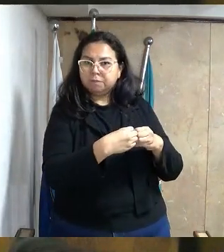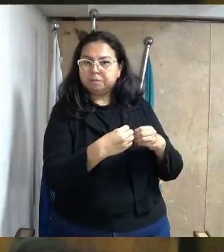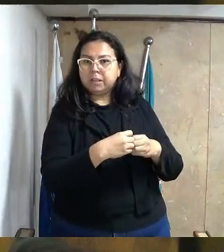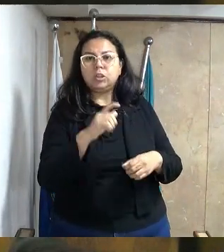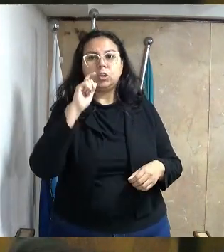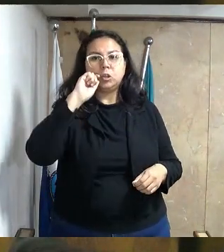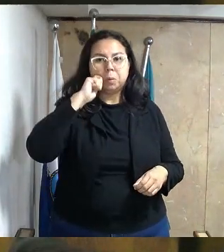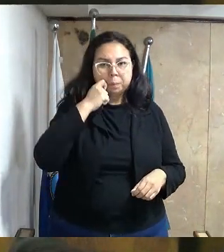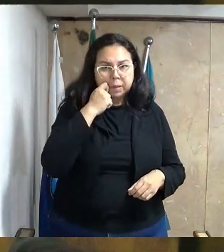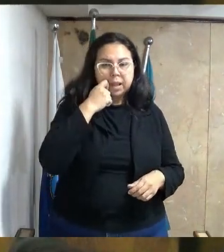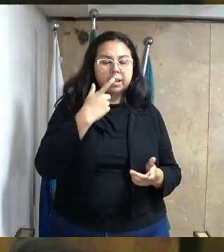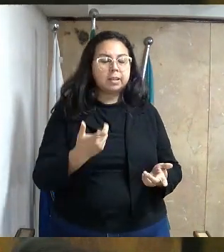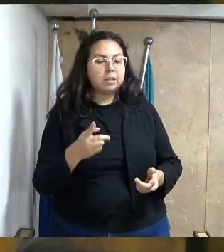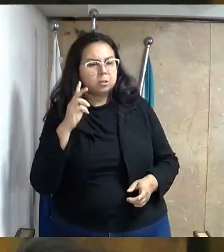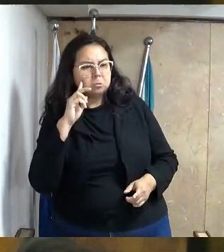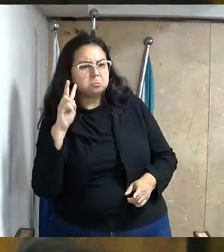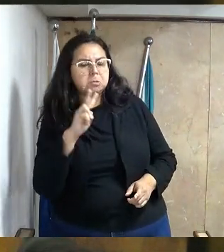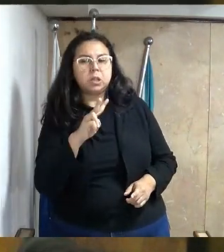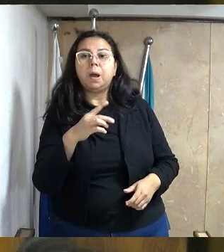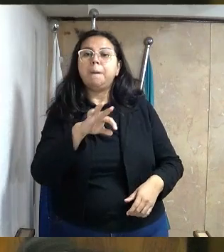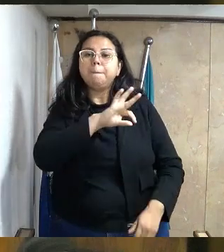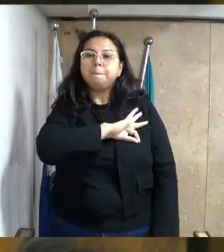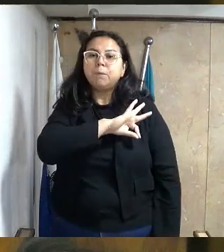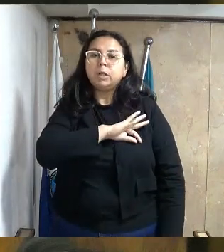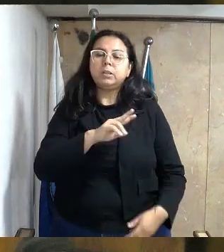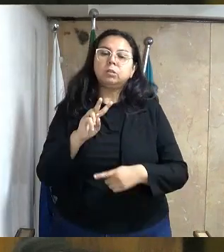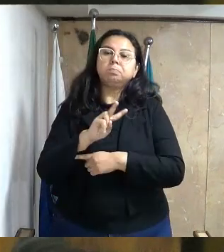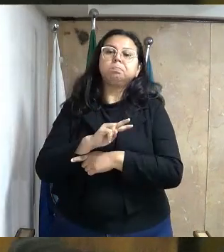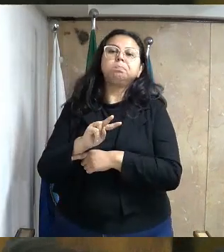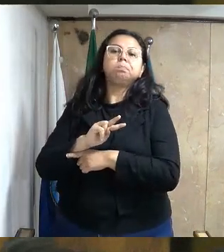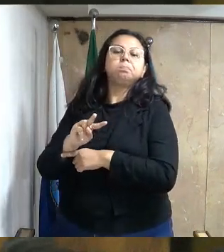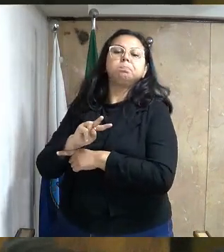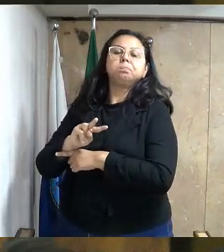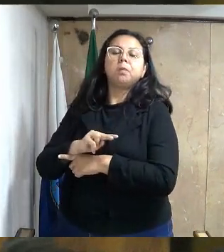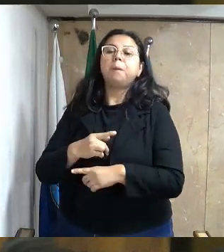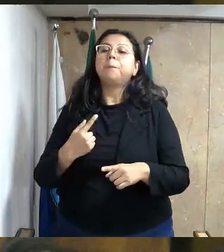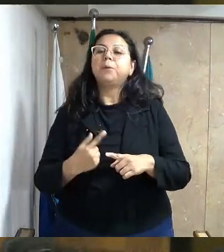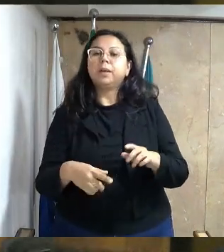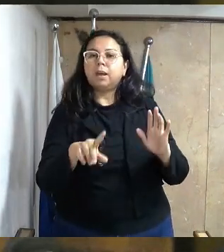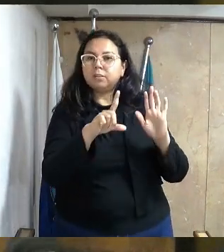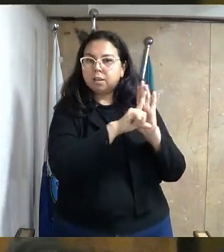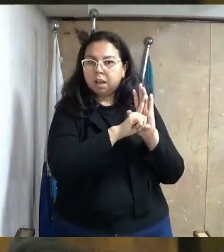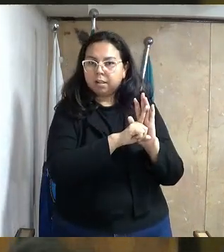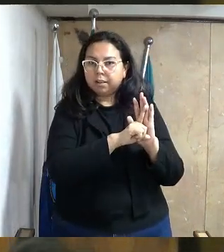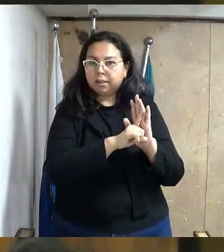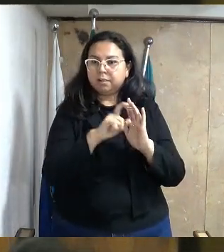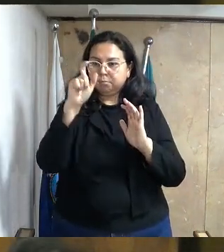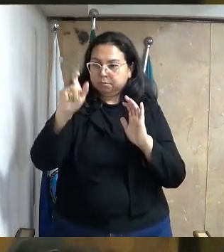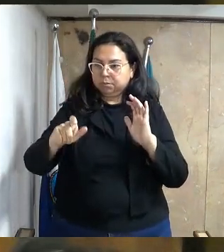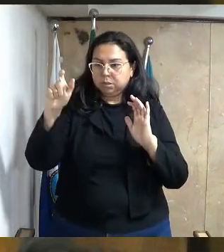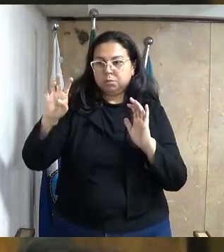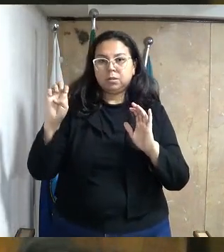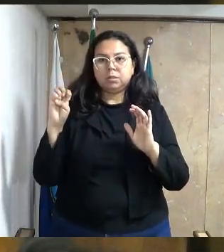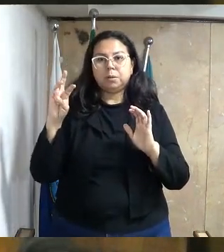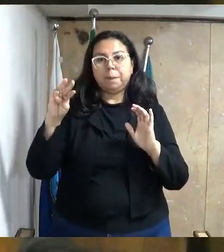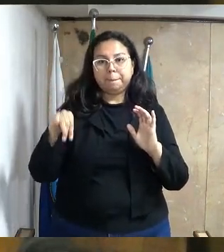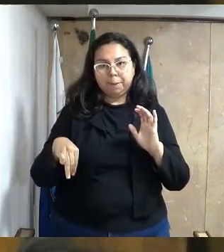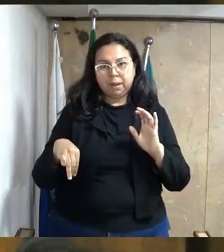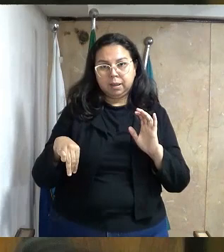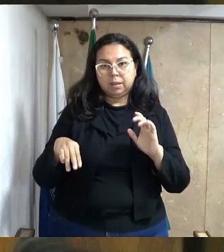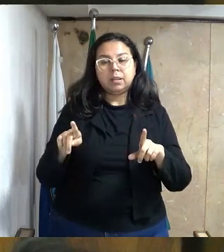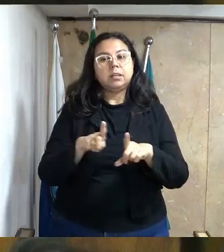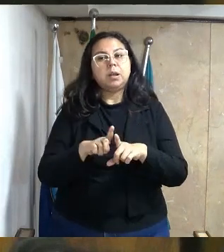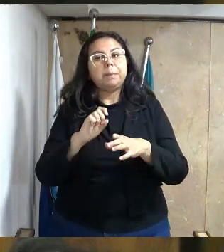trabalhando. Sabe por quê, Zezinho? As nossas leis para o cidadão de bem e para os órgãos de segurança